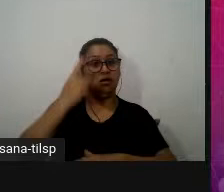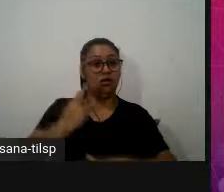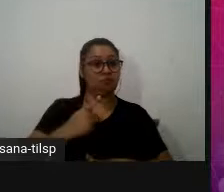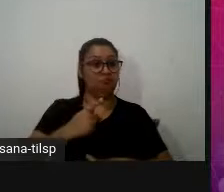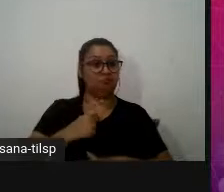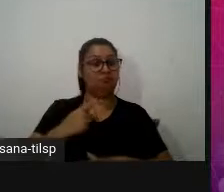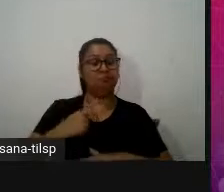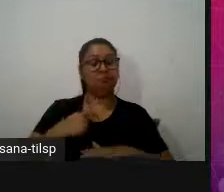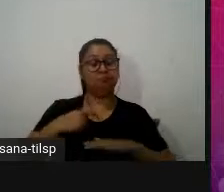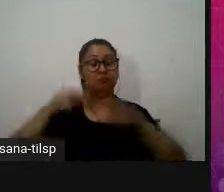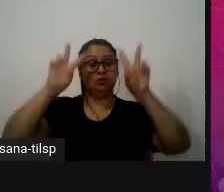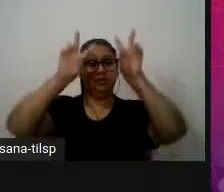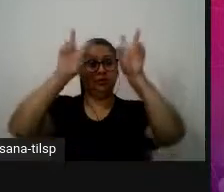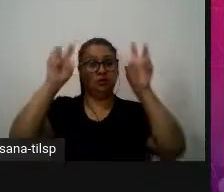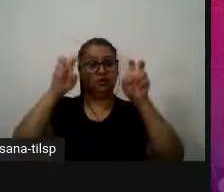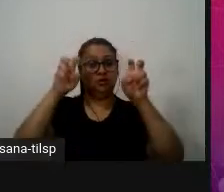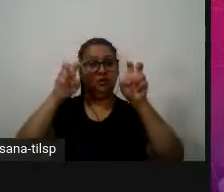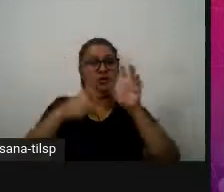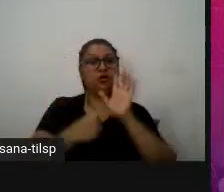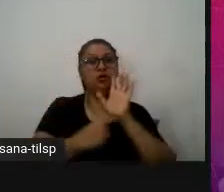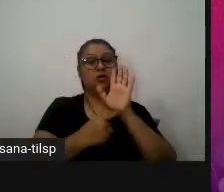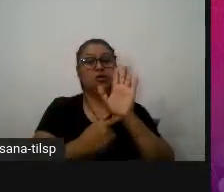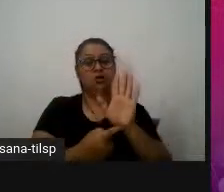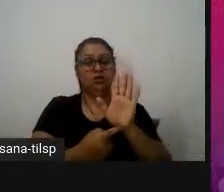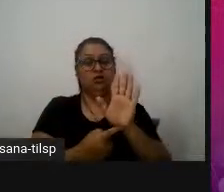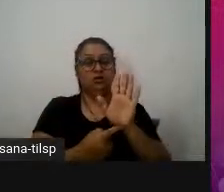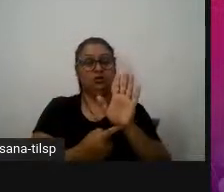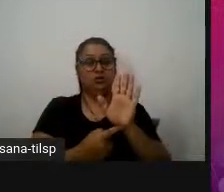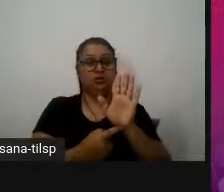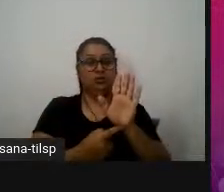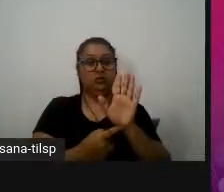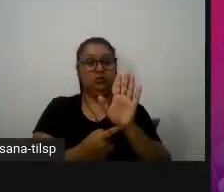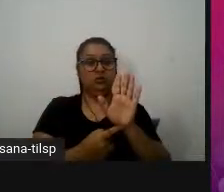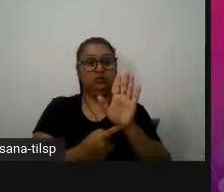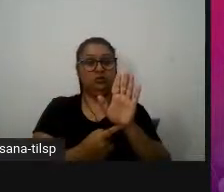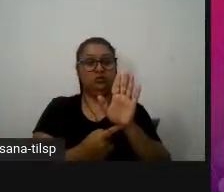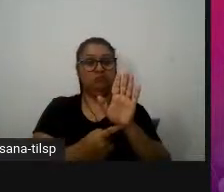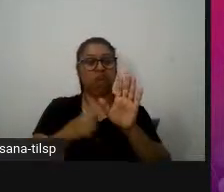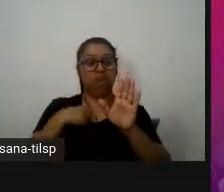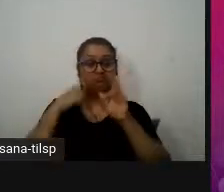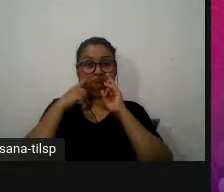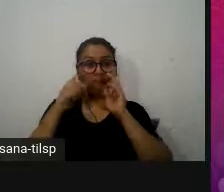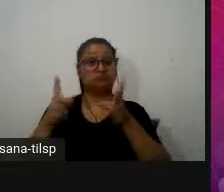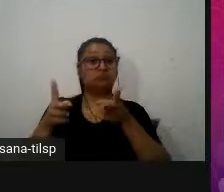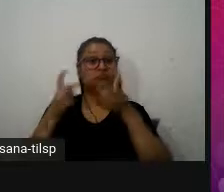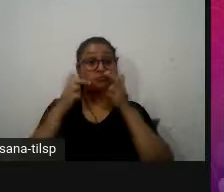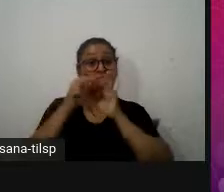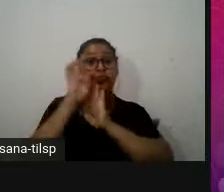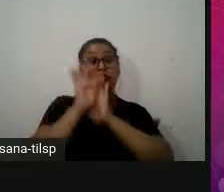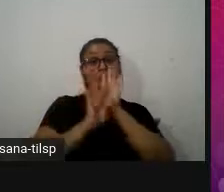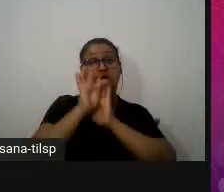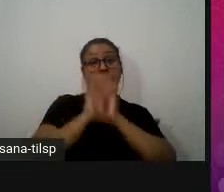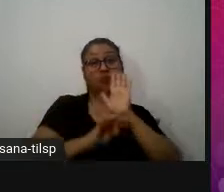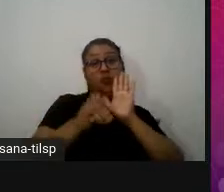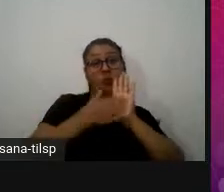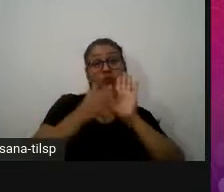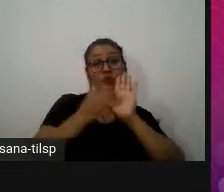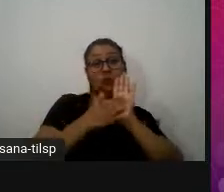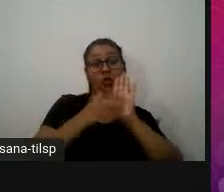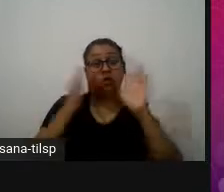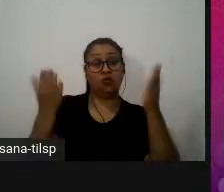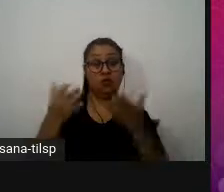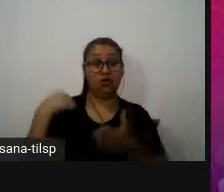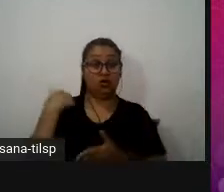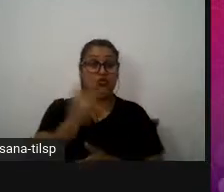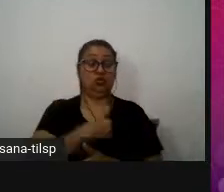um dos textos do estendal de ciência eu vou chamar a atenção aqui para este título que me parece muito feliz agora somos nós em